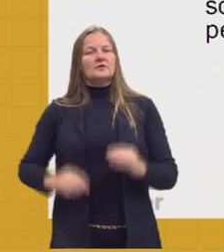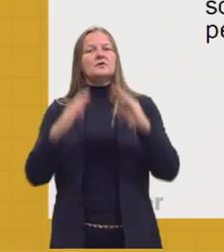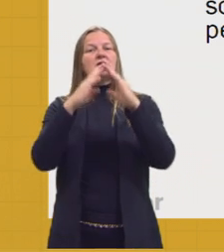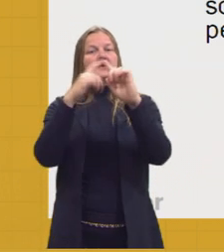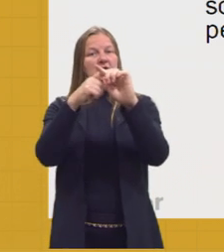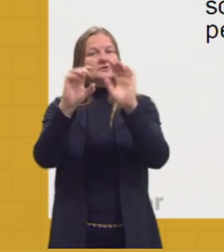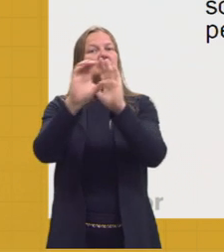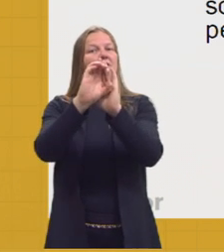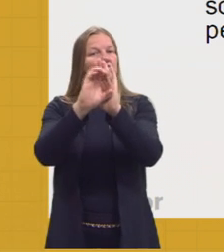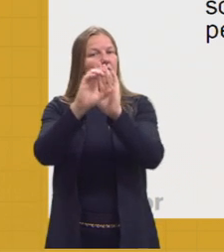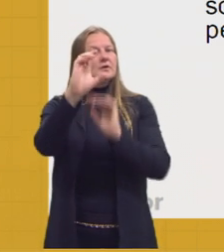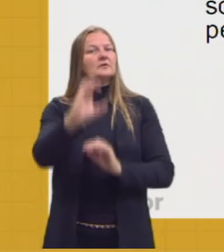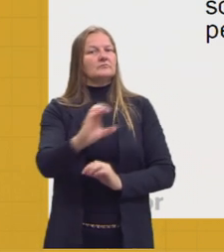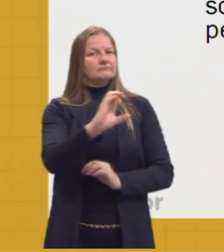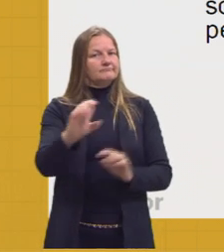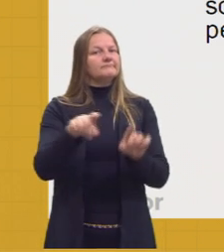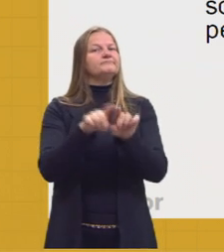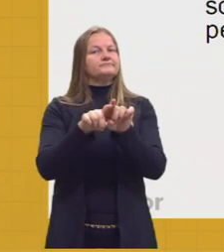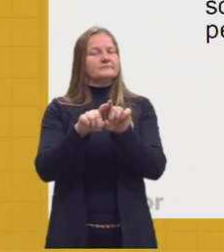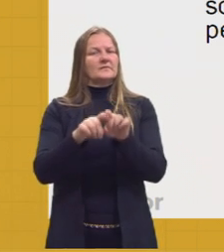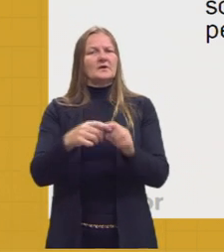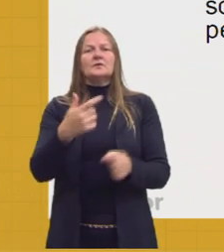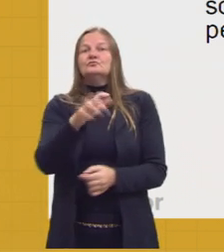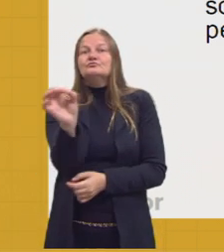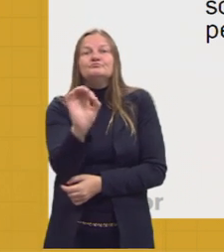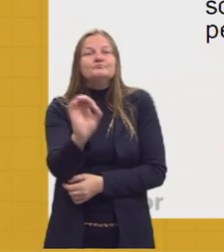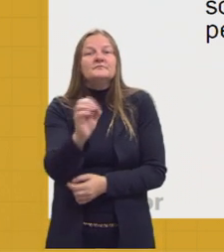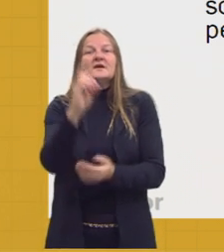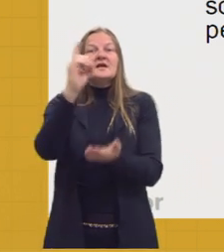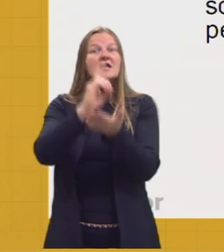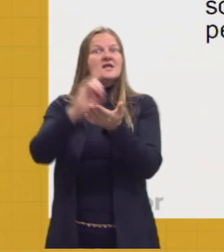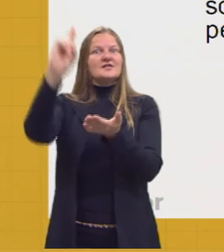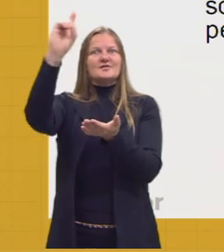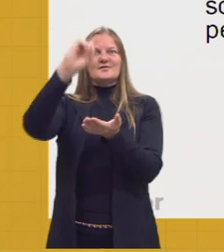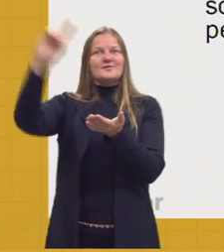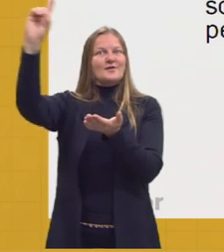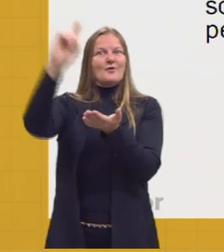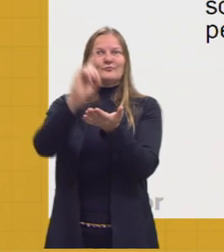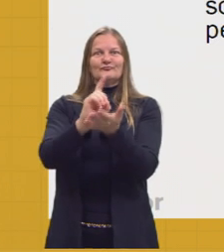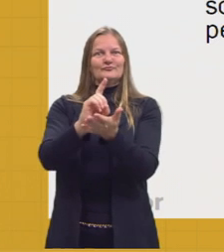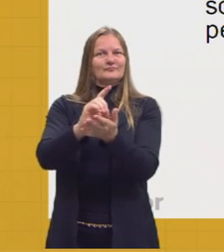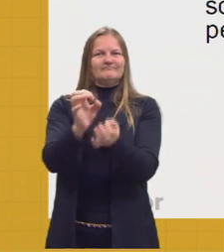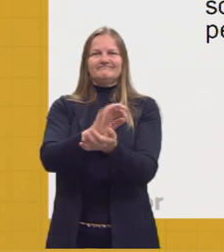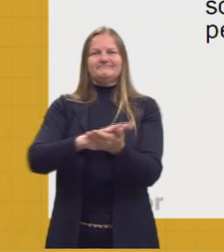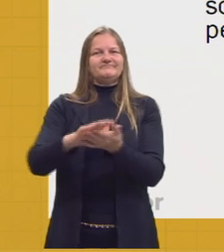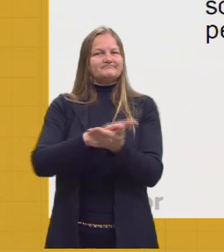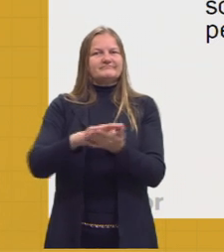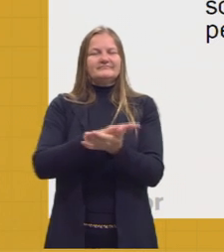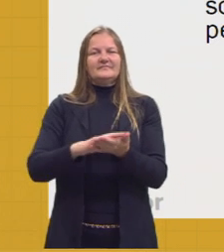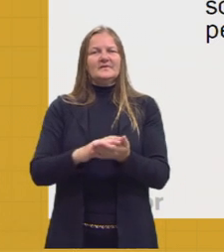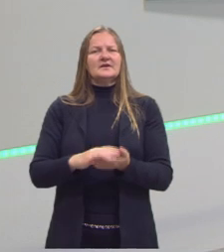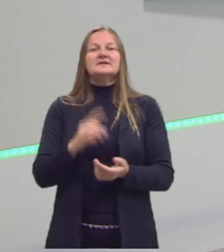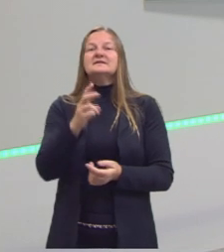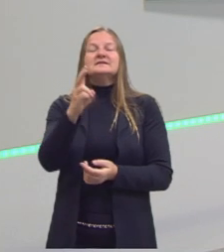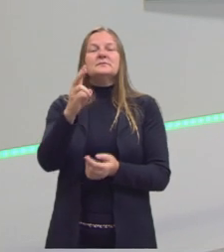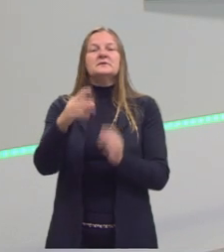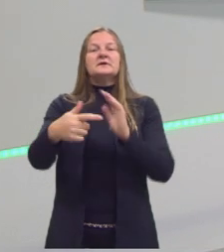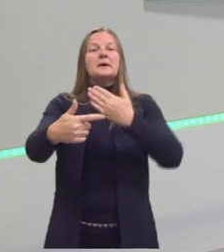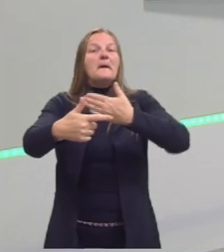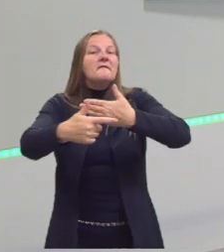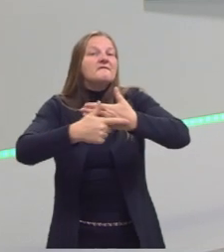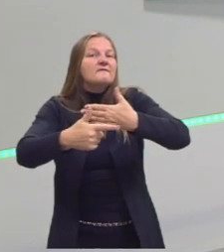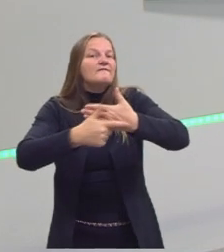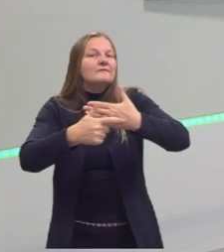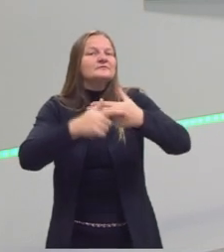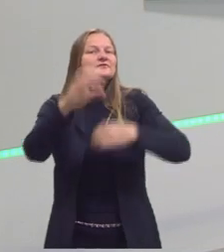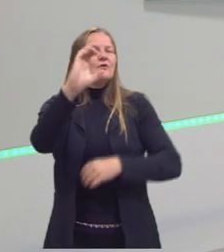católica, que ela é, não temos mais Deus o centro, mas a igreja católica sempre fazendo o seu papel de